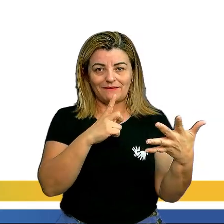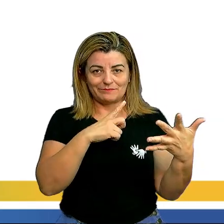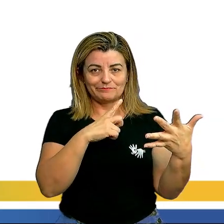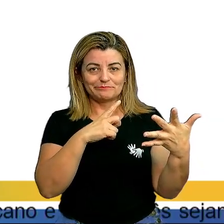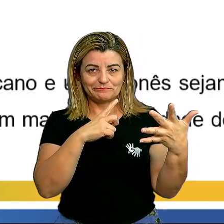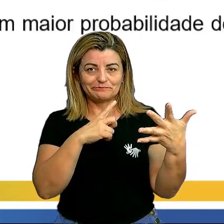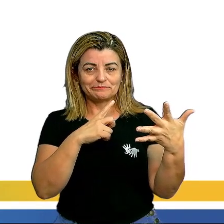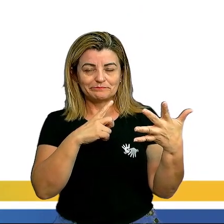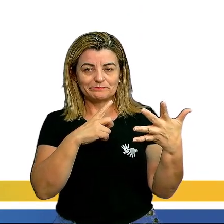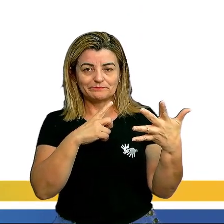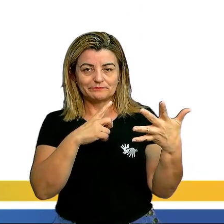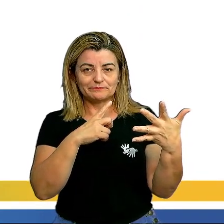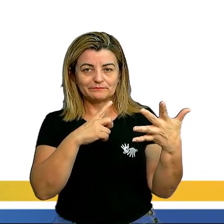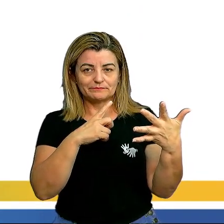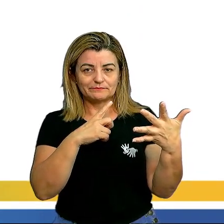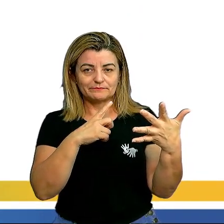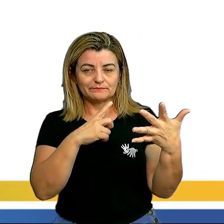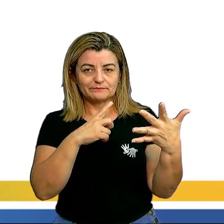lá.